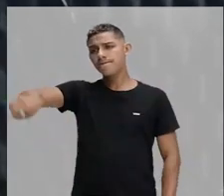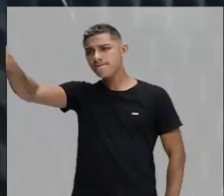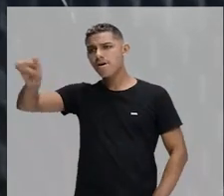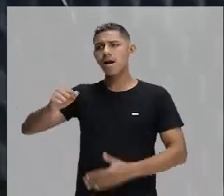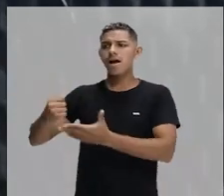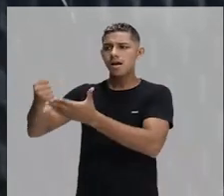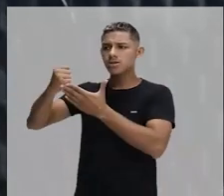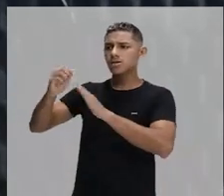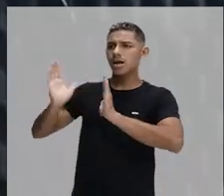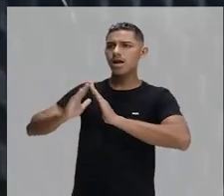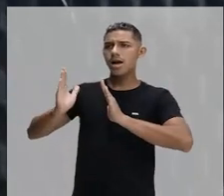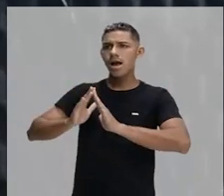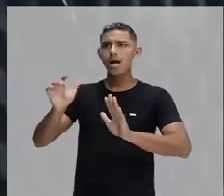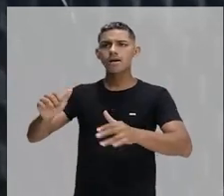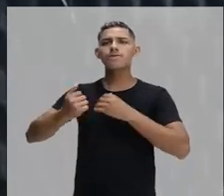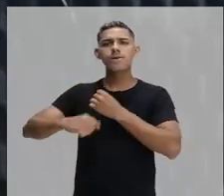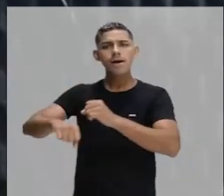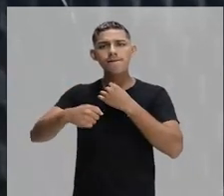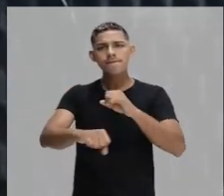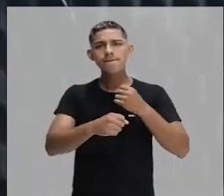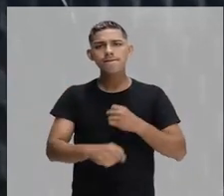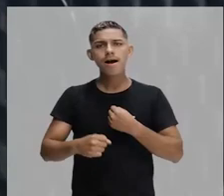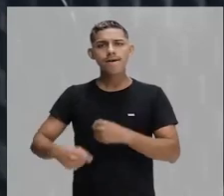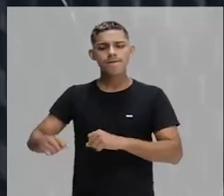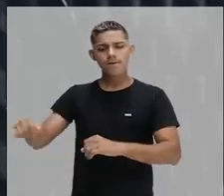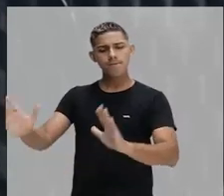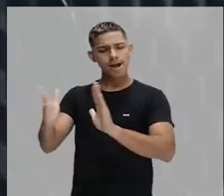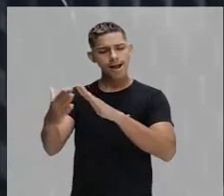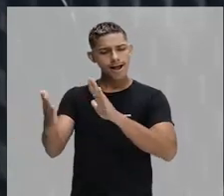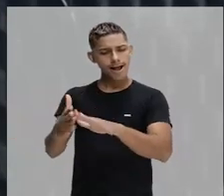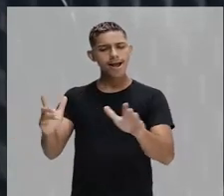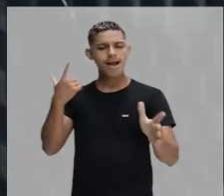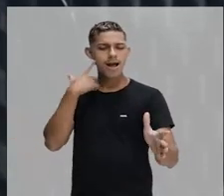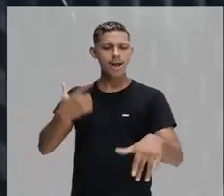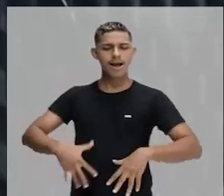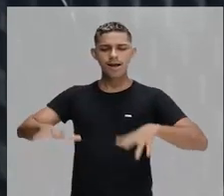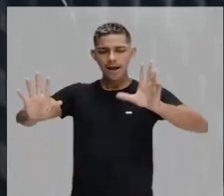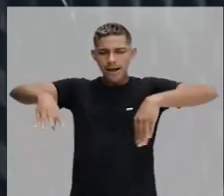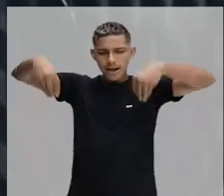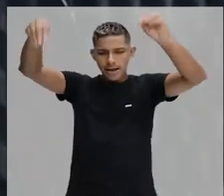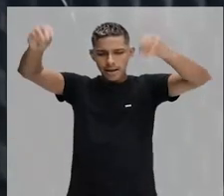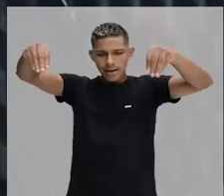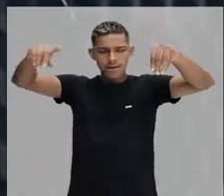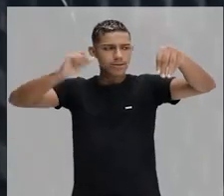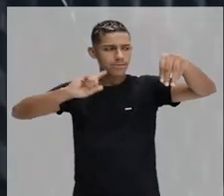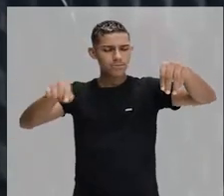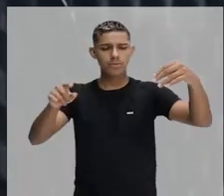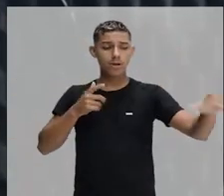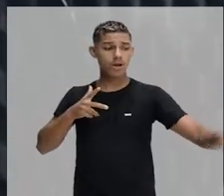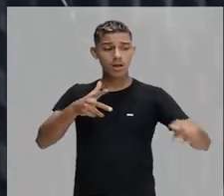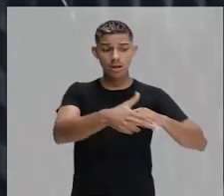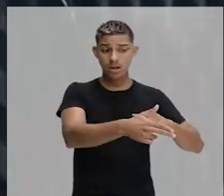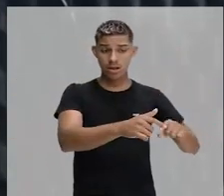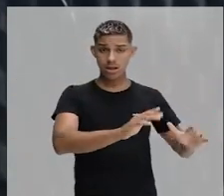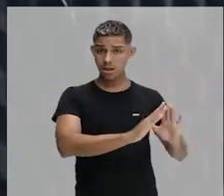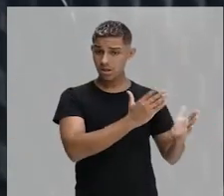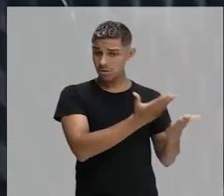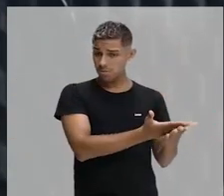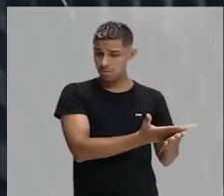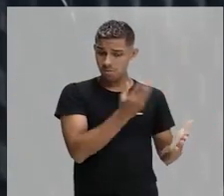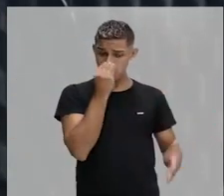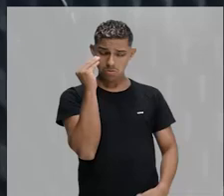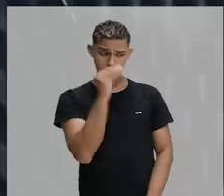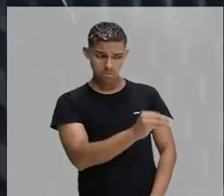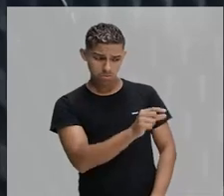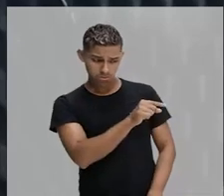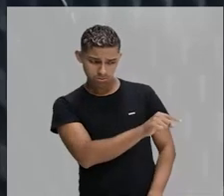ajudar a menina, vai barrer uma casa, colocar a roupa no varal. Então, ela é interrompida de estudar e